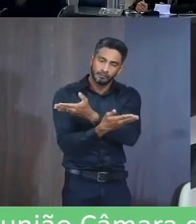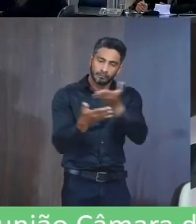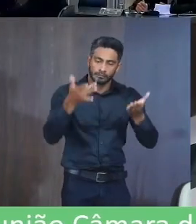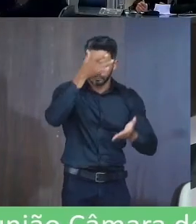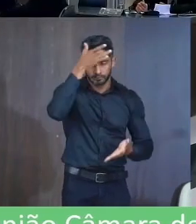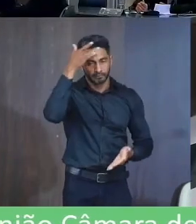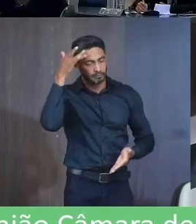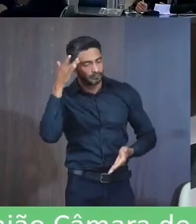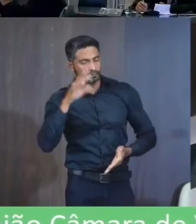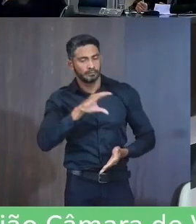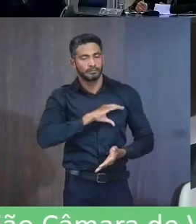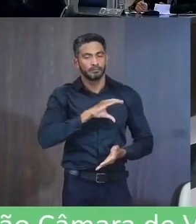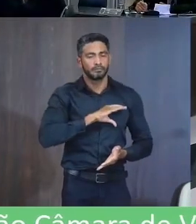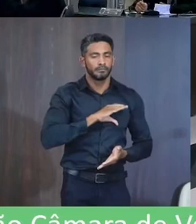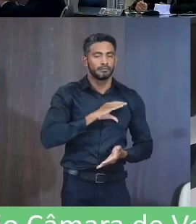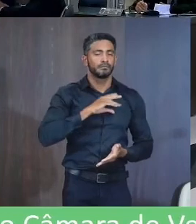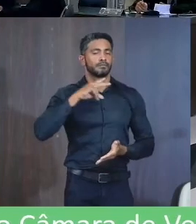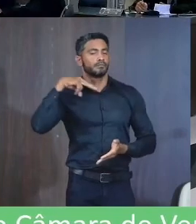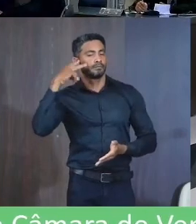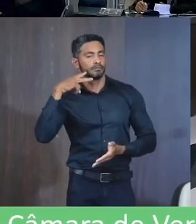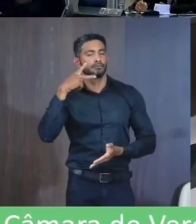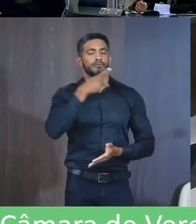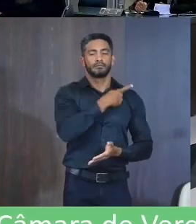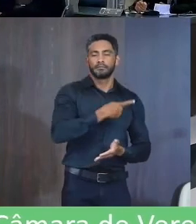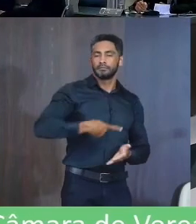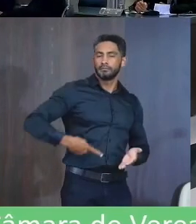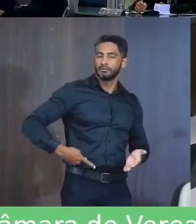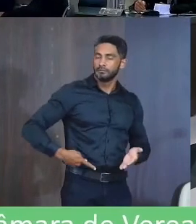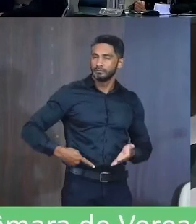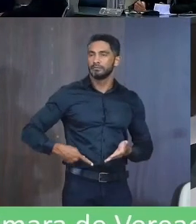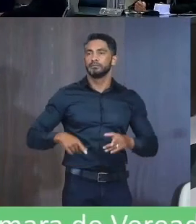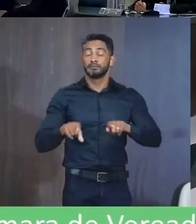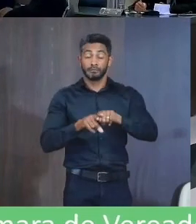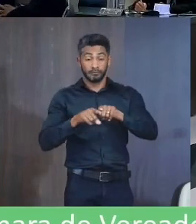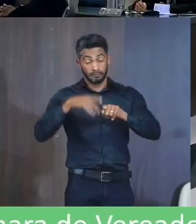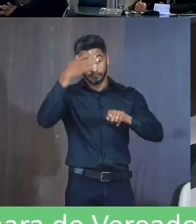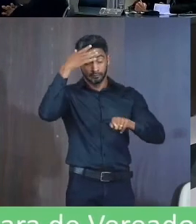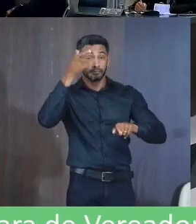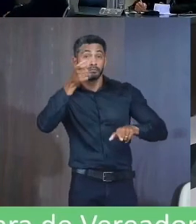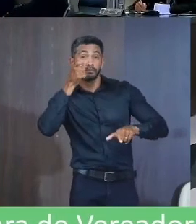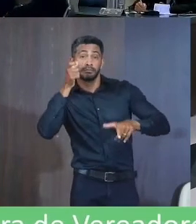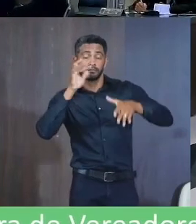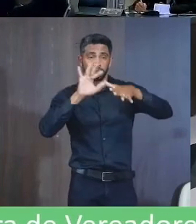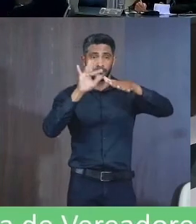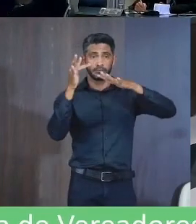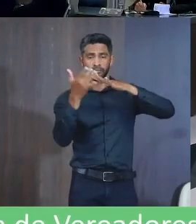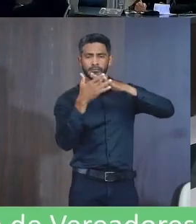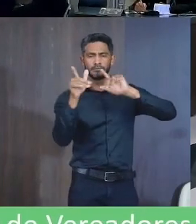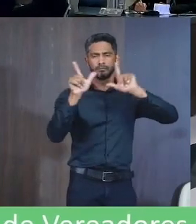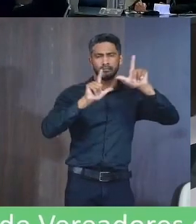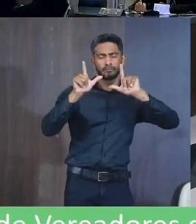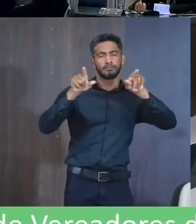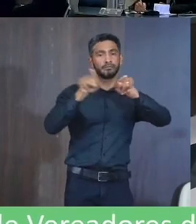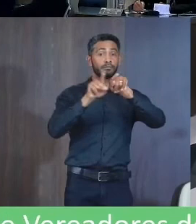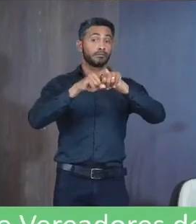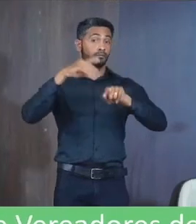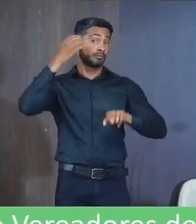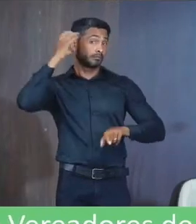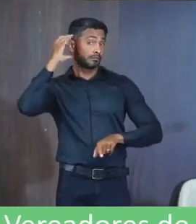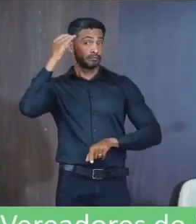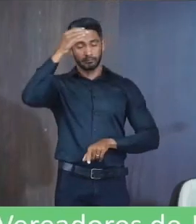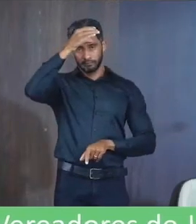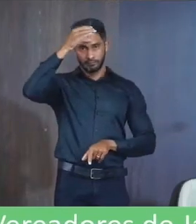presente Público que nos assiste Através das redes sociais Através da TV E também Na rádio Câmara